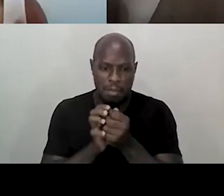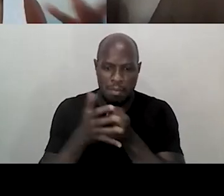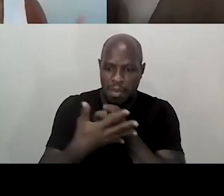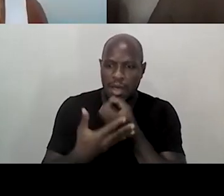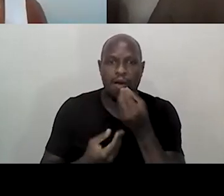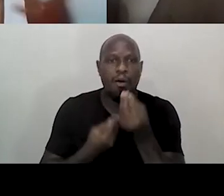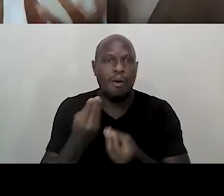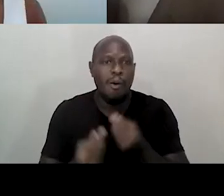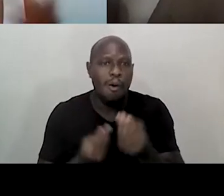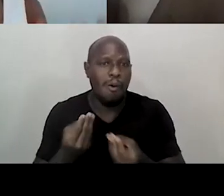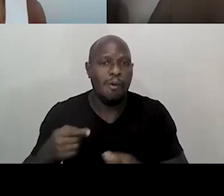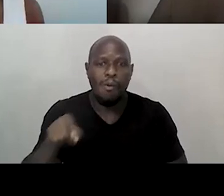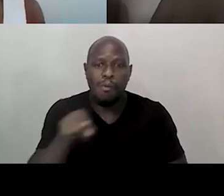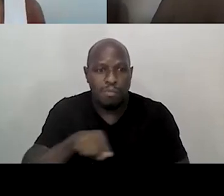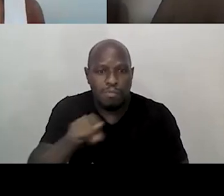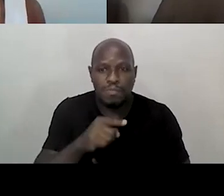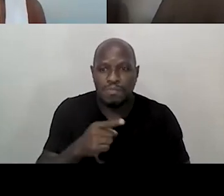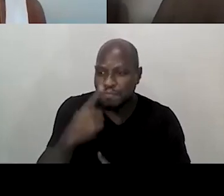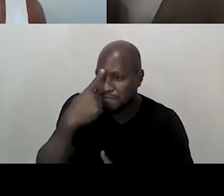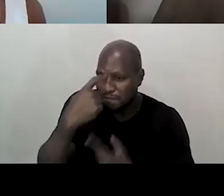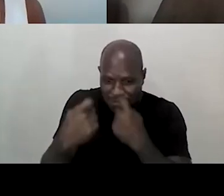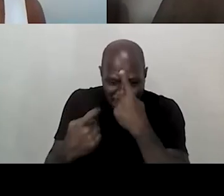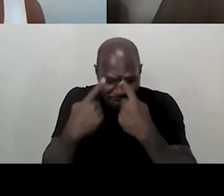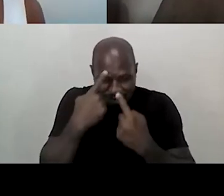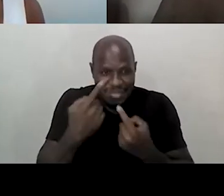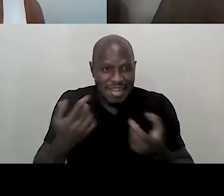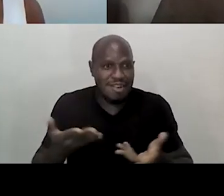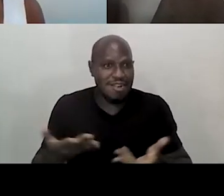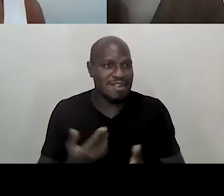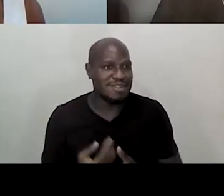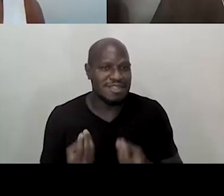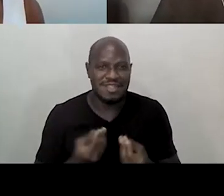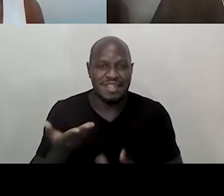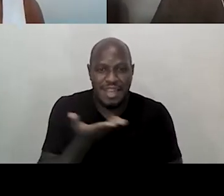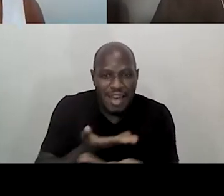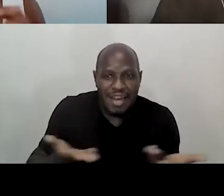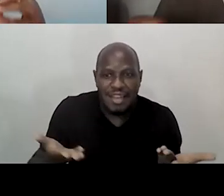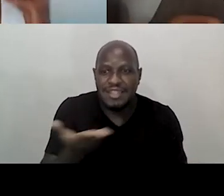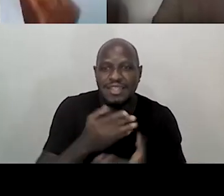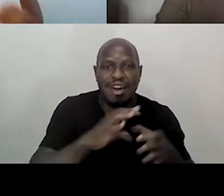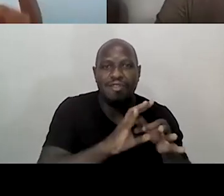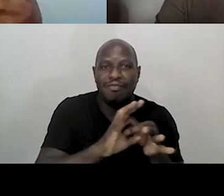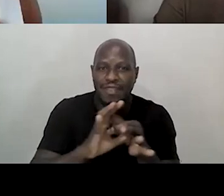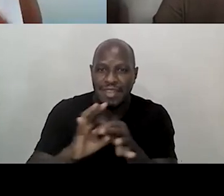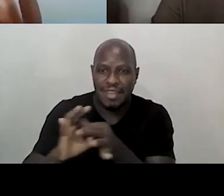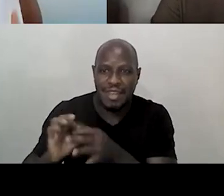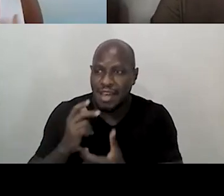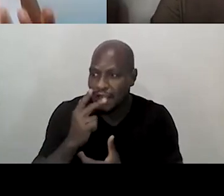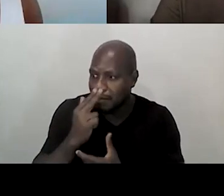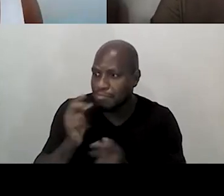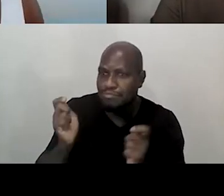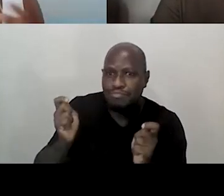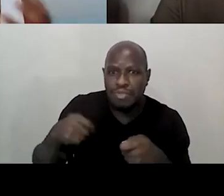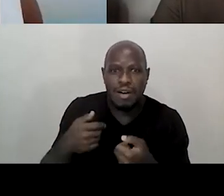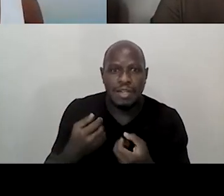como que vocês se reinventaram diante desse contexto? Eu acho que a gente poderia falar um